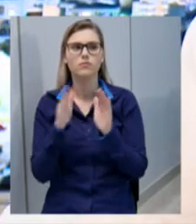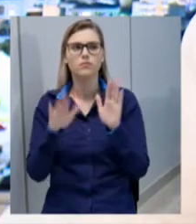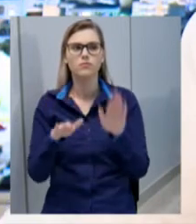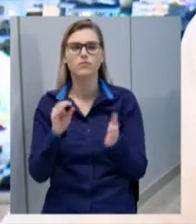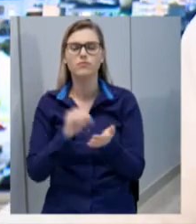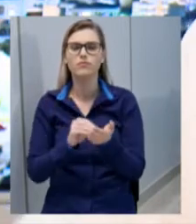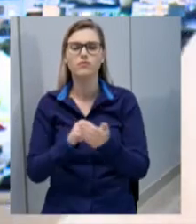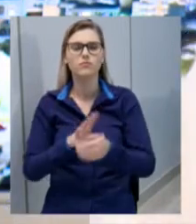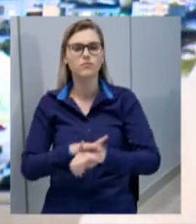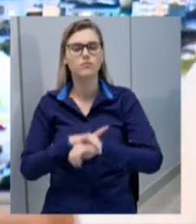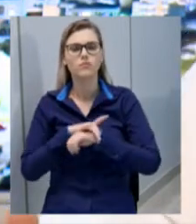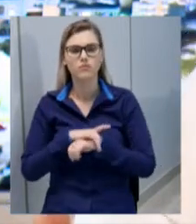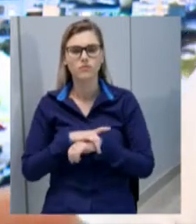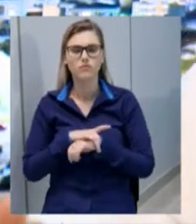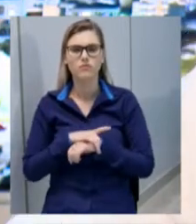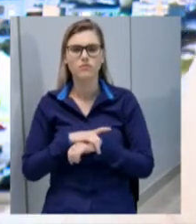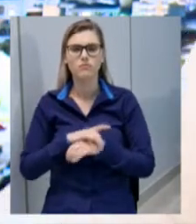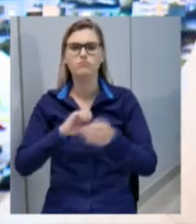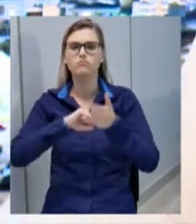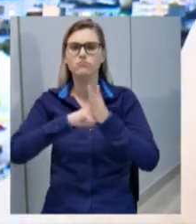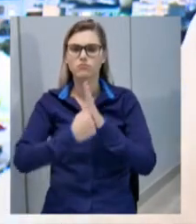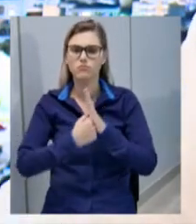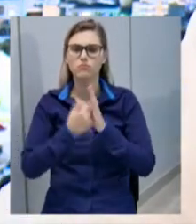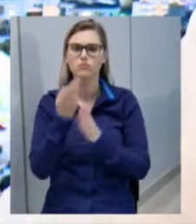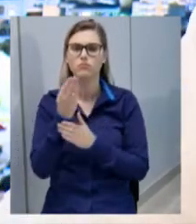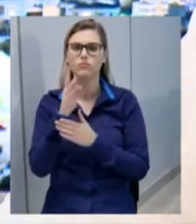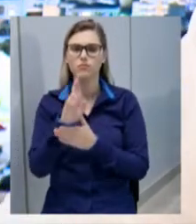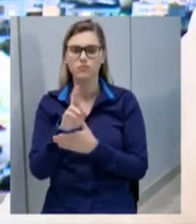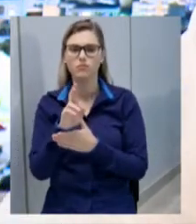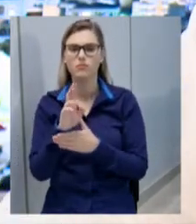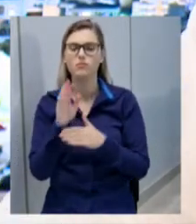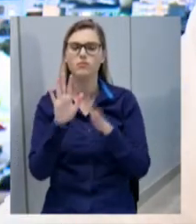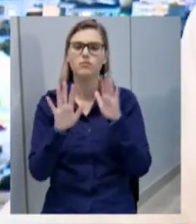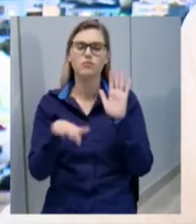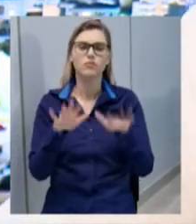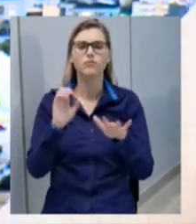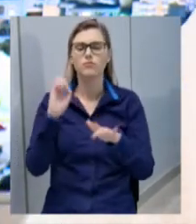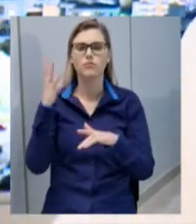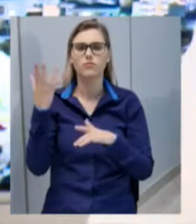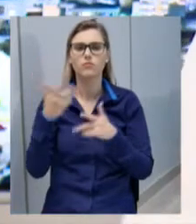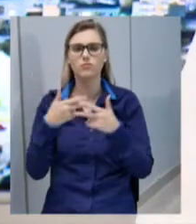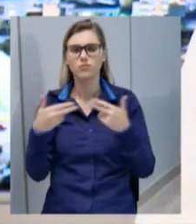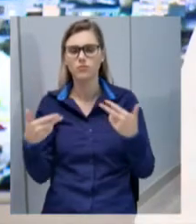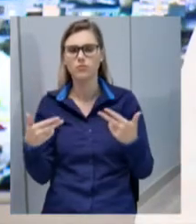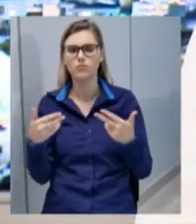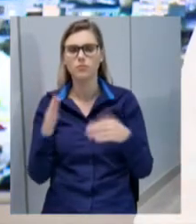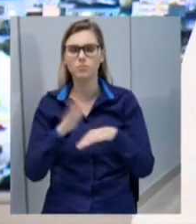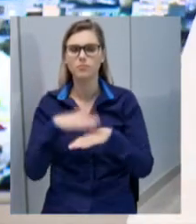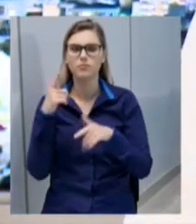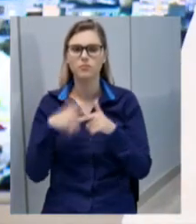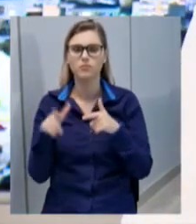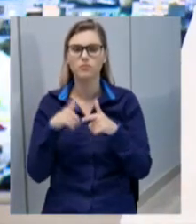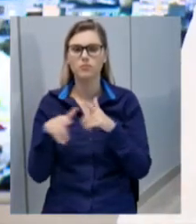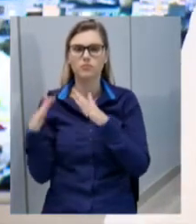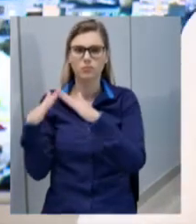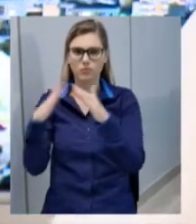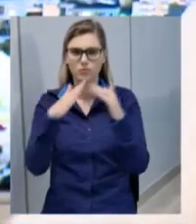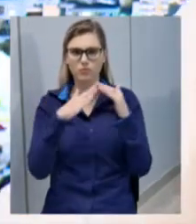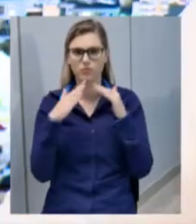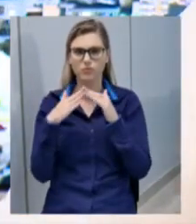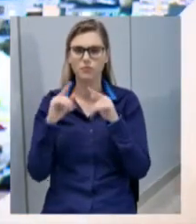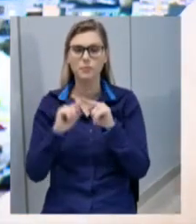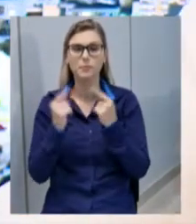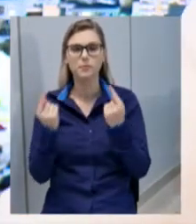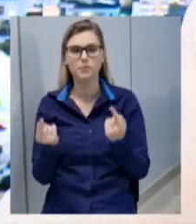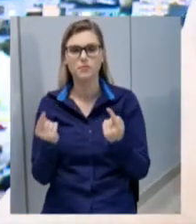insegura, trancar uma rodovia e talvez aconteça algo mais problemático com os moradores. Mas,